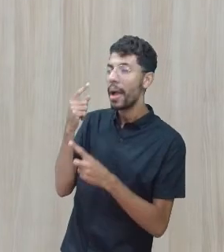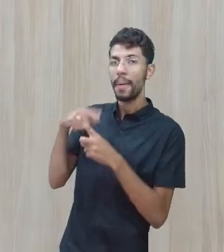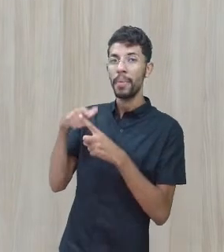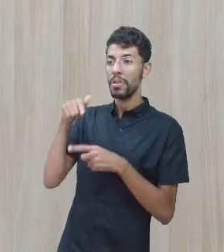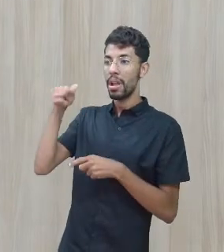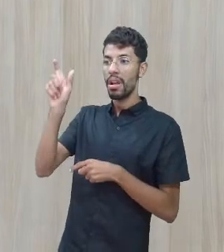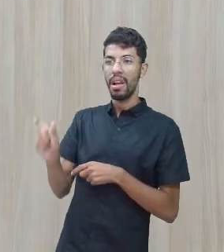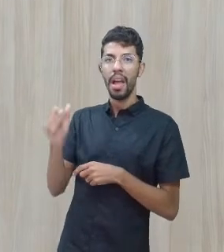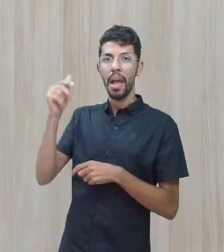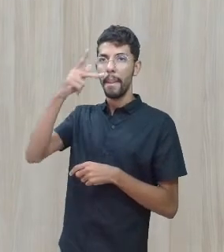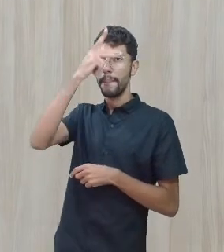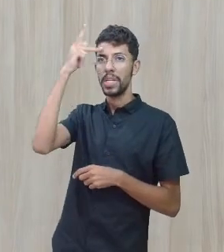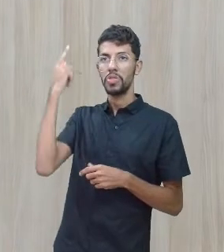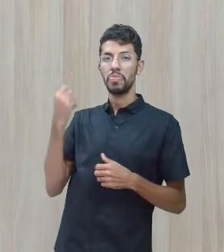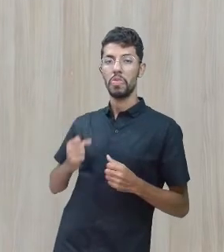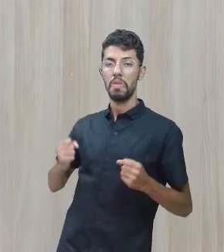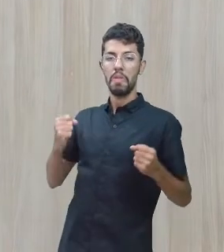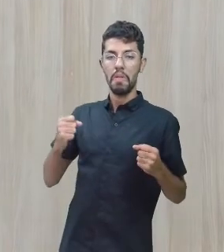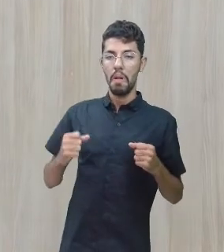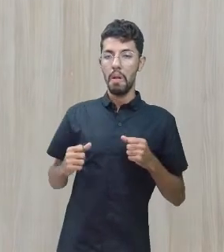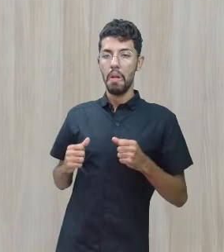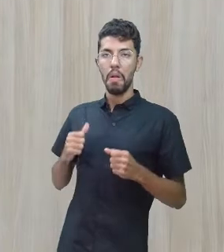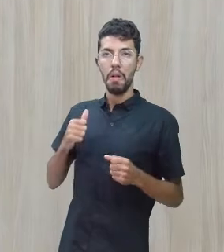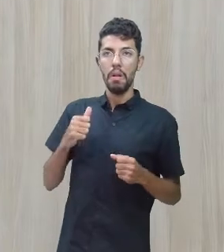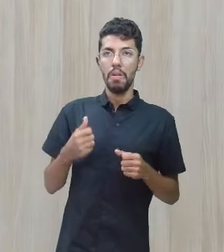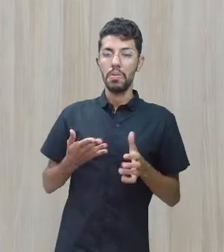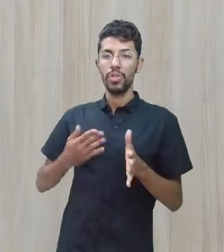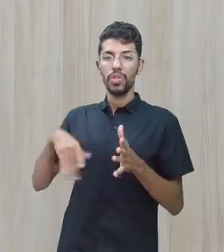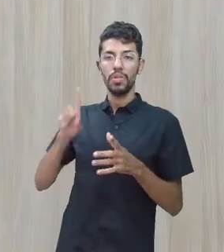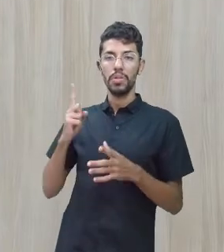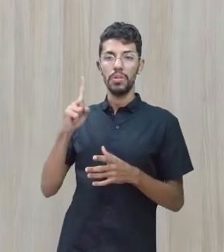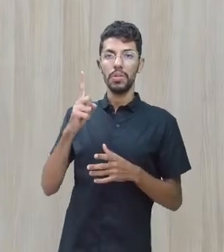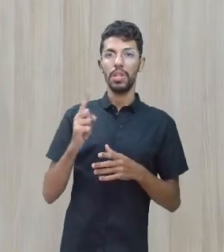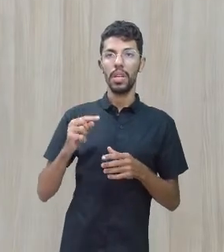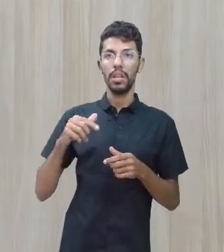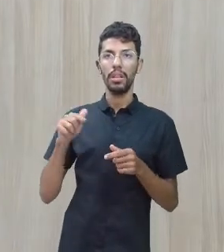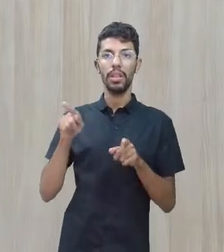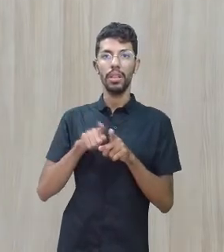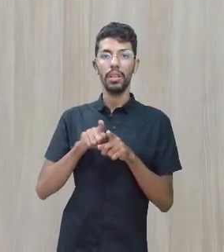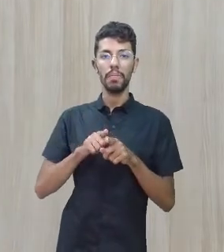valentona, aquela pessoa que chega e que intimida.